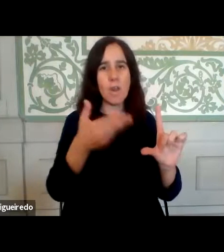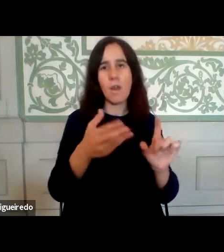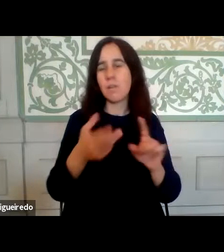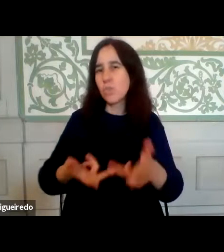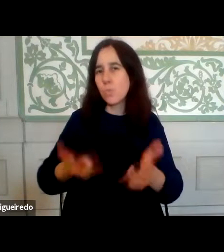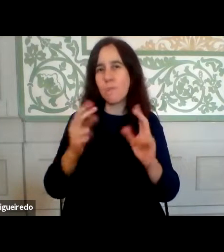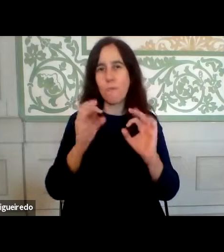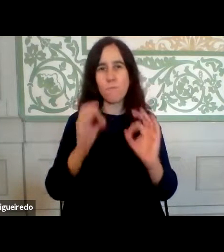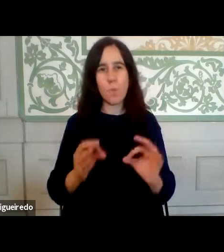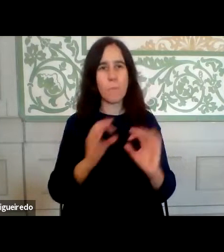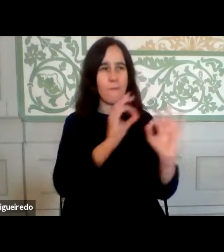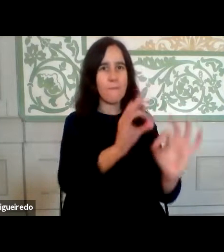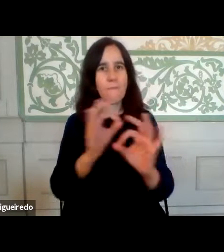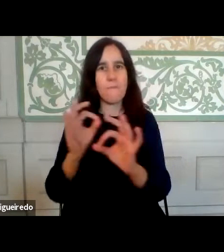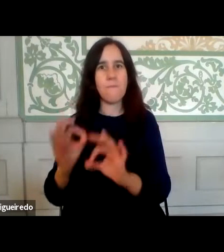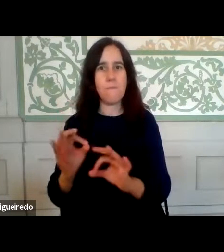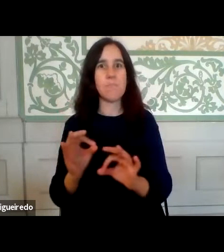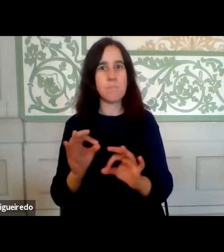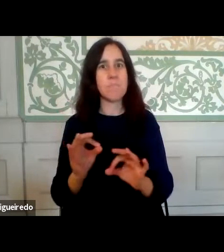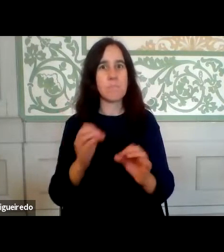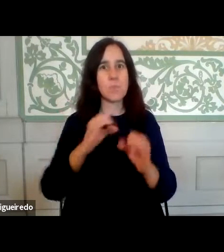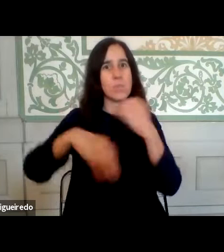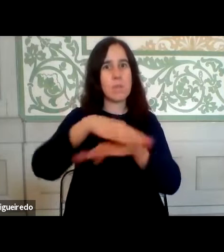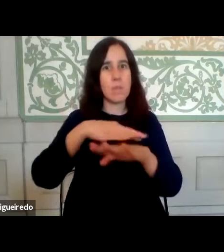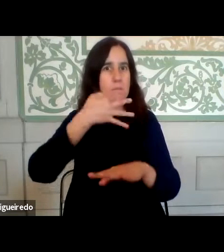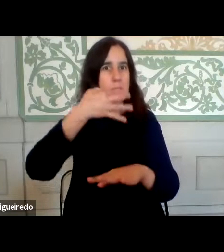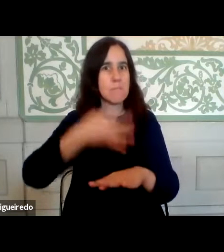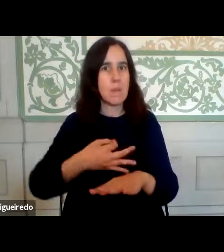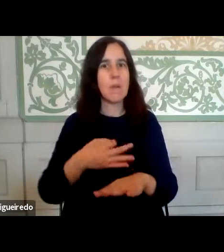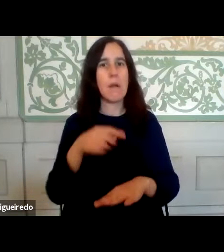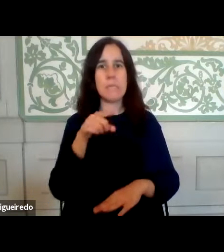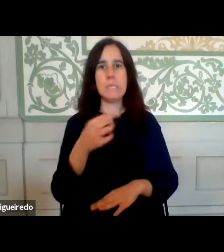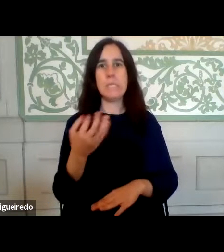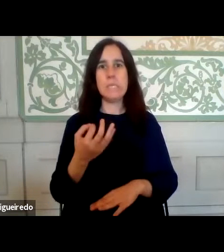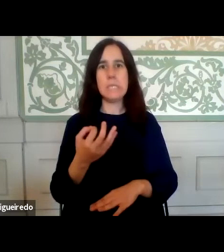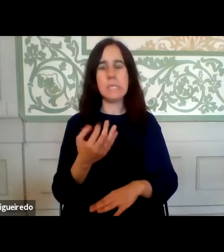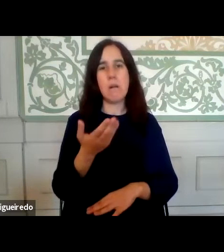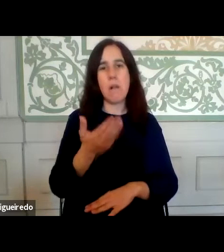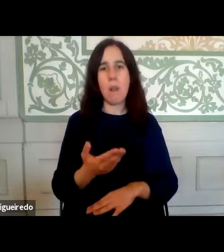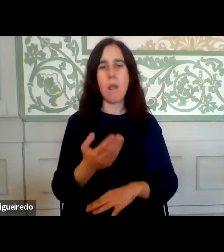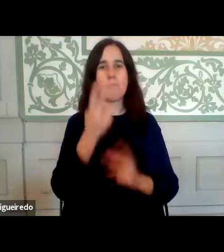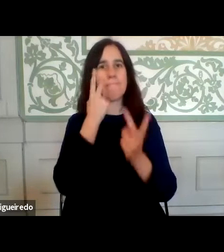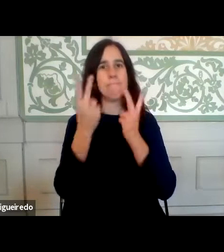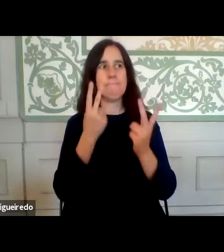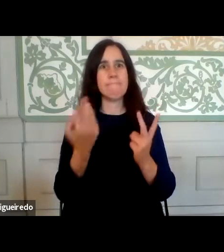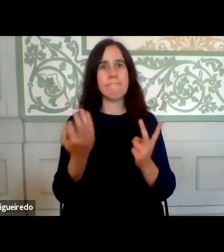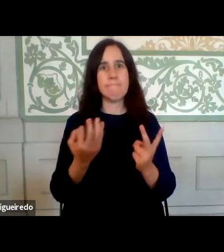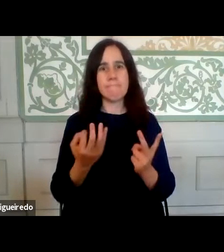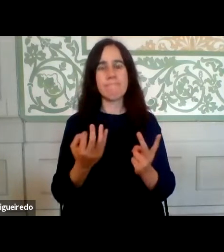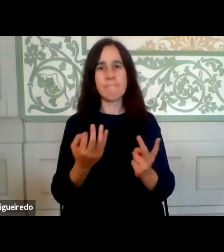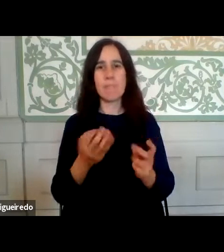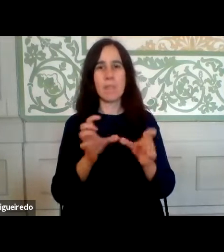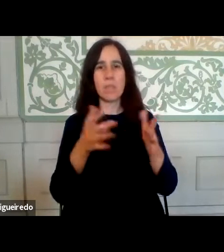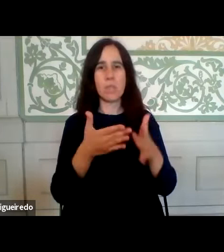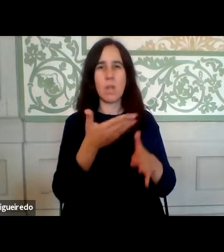pronta para servir toda a sociedade. Portanto, essa foi a face visível de reforço dos canais